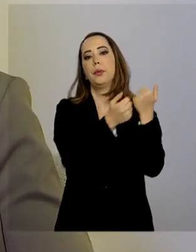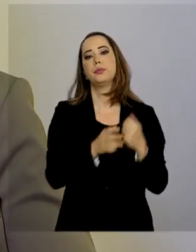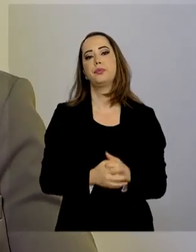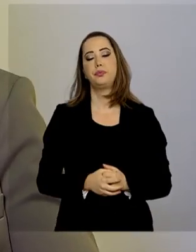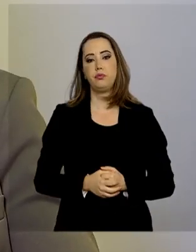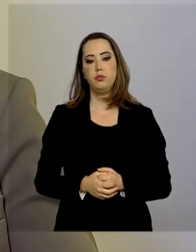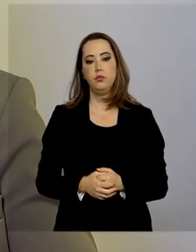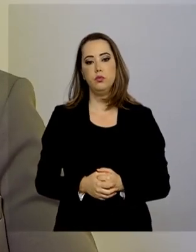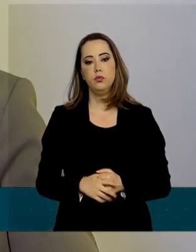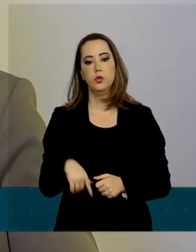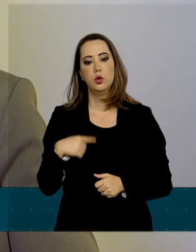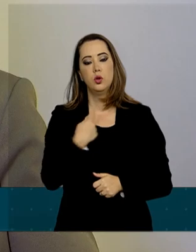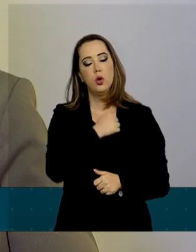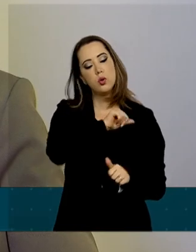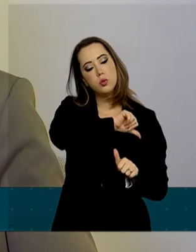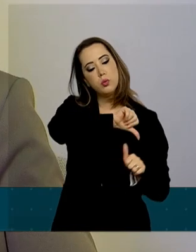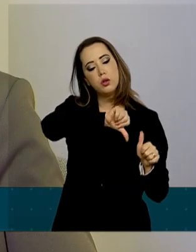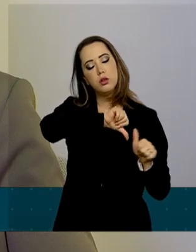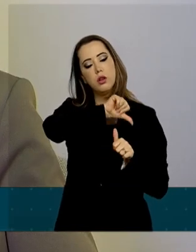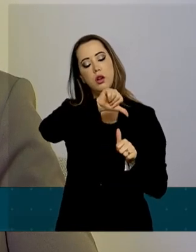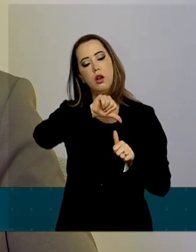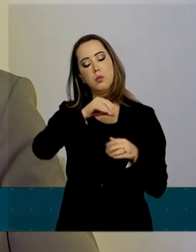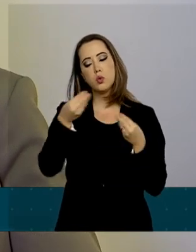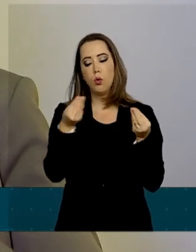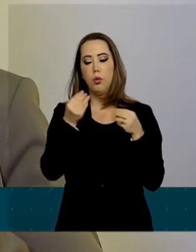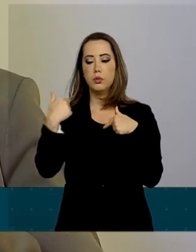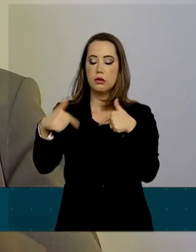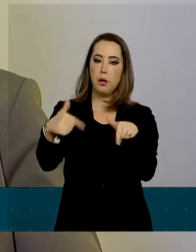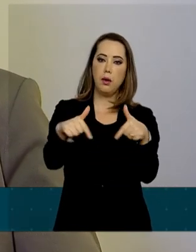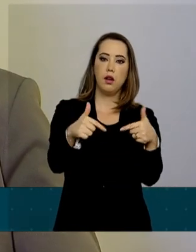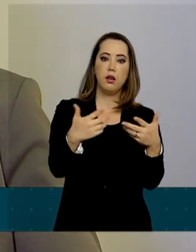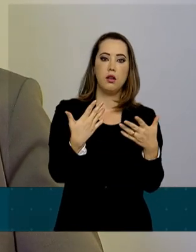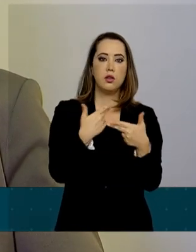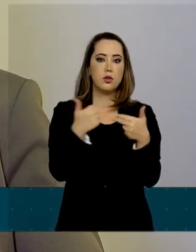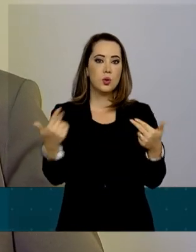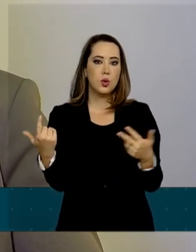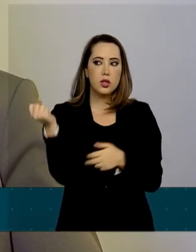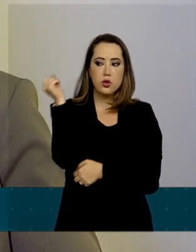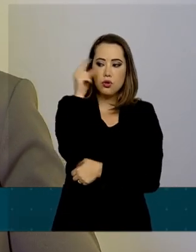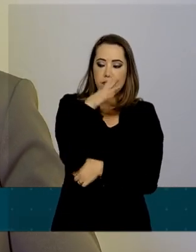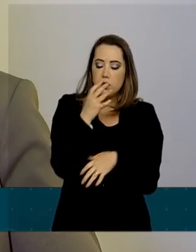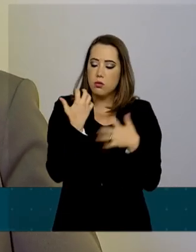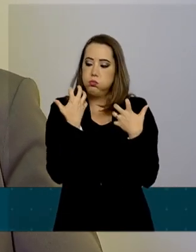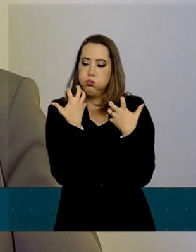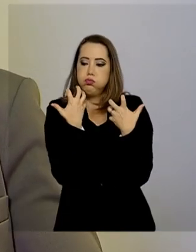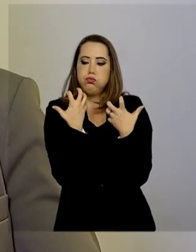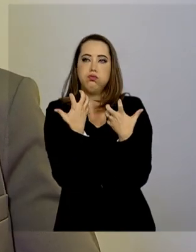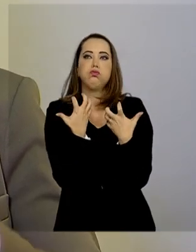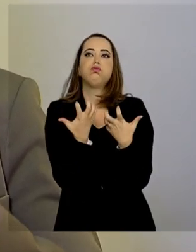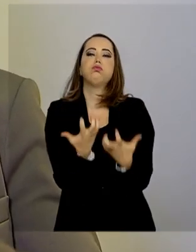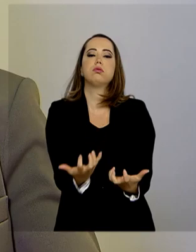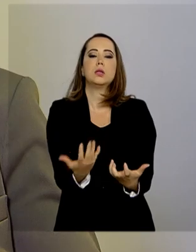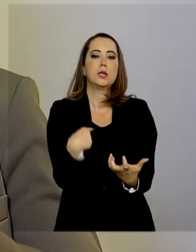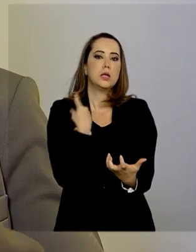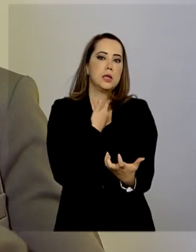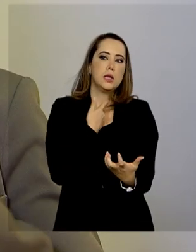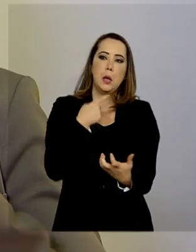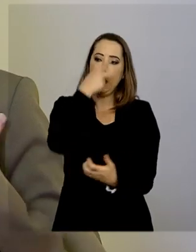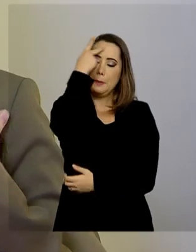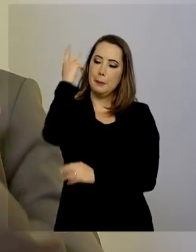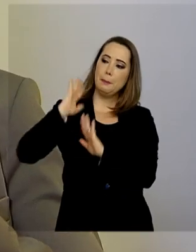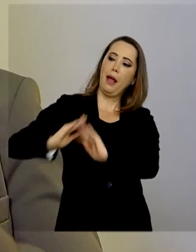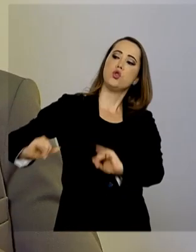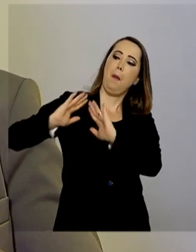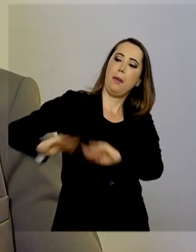começamos a mudar o jeito de lidar com o trabalho, as coisas ficam todas difíceis, mais pesadas, nossas cobranças e